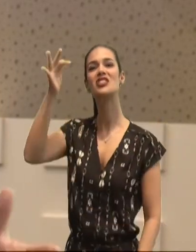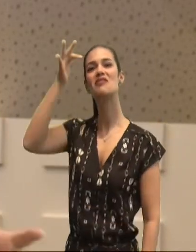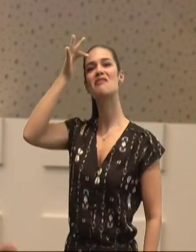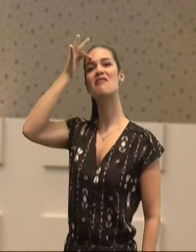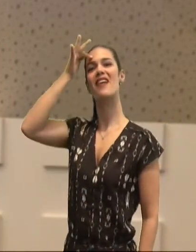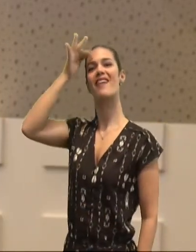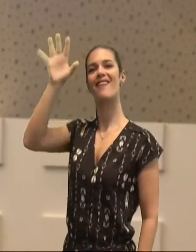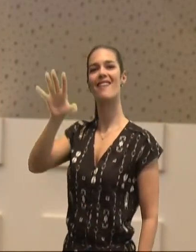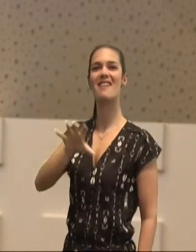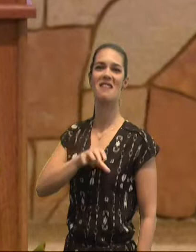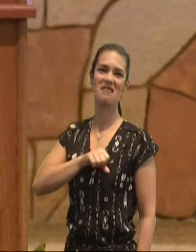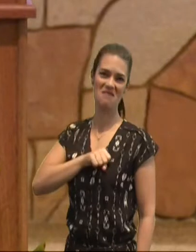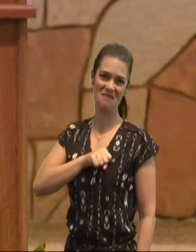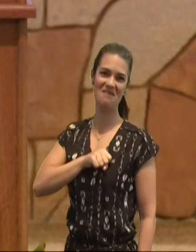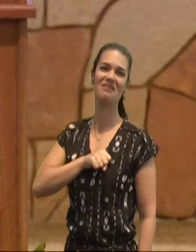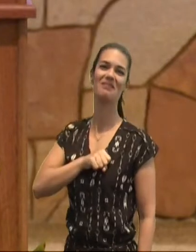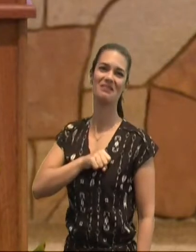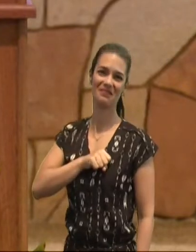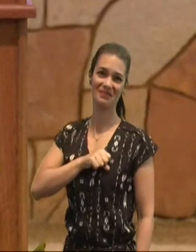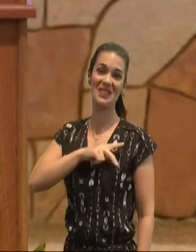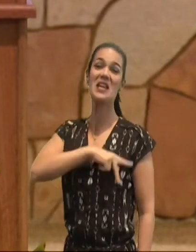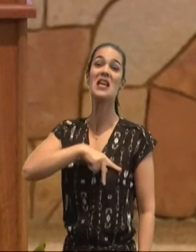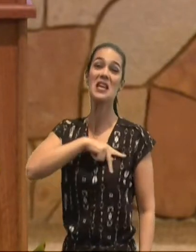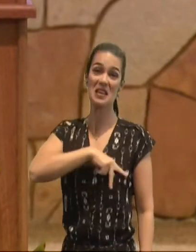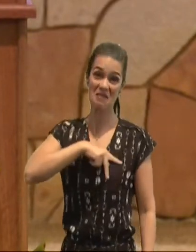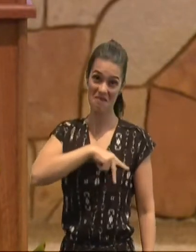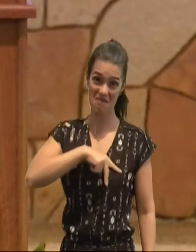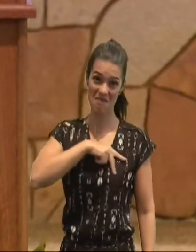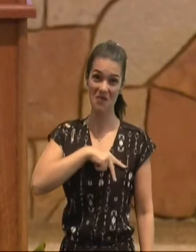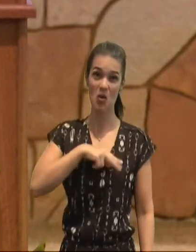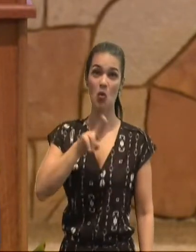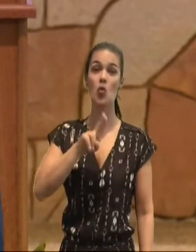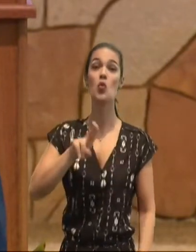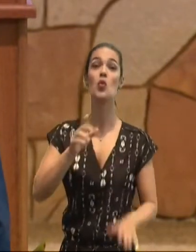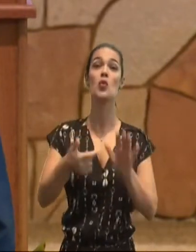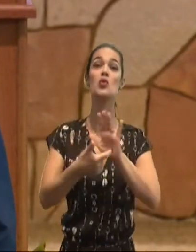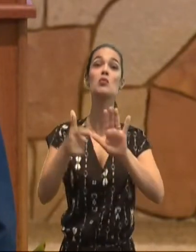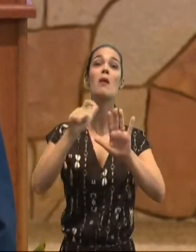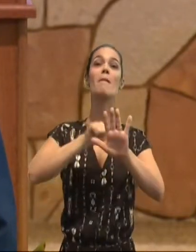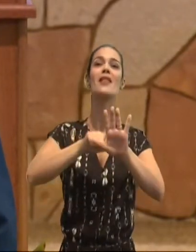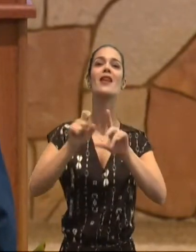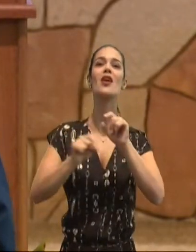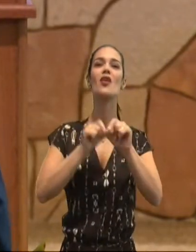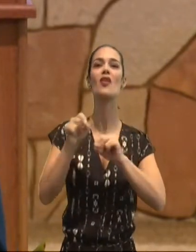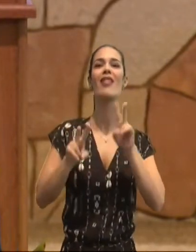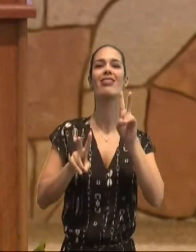vós, corriis, bem, Paulo, ainda usa, uma metáfora, aqui, da corrida,